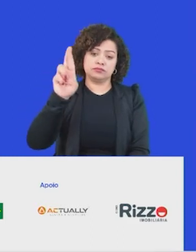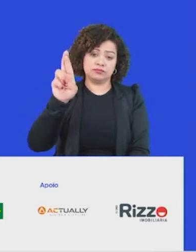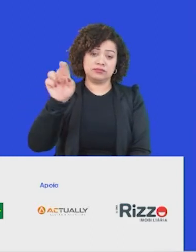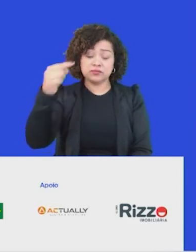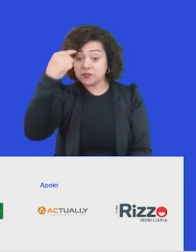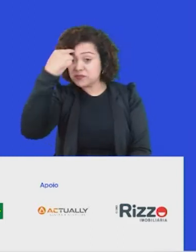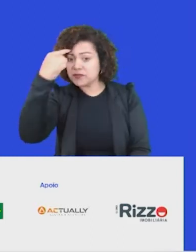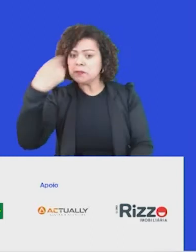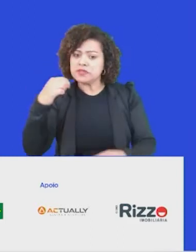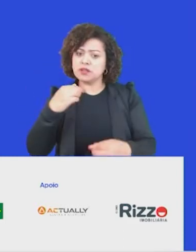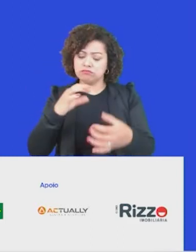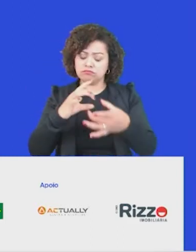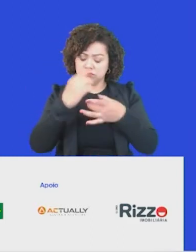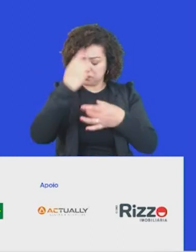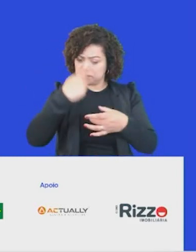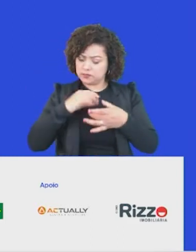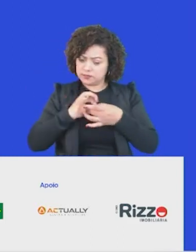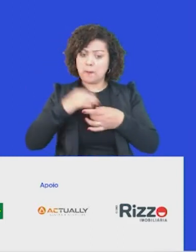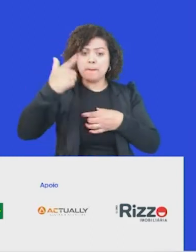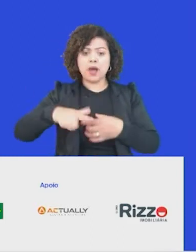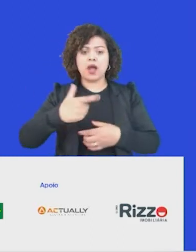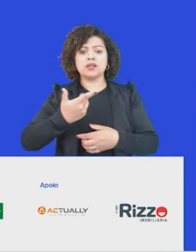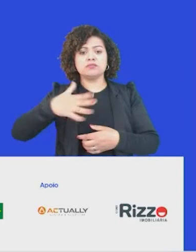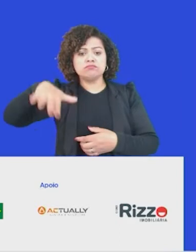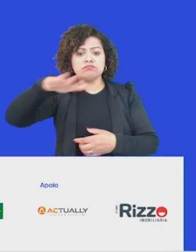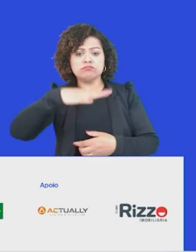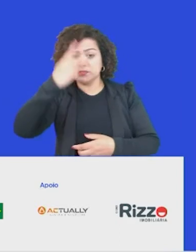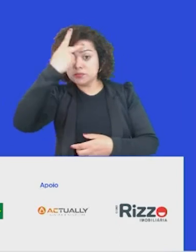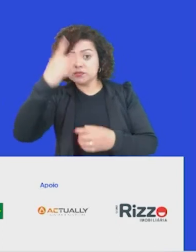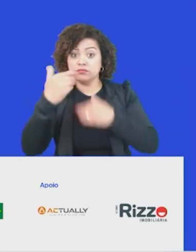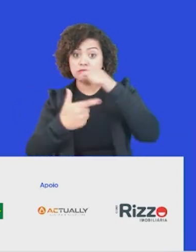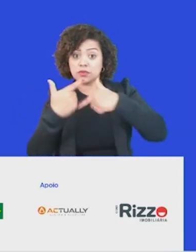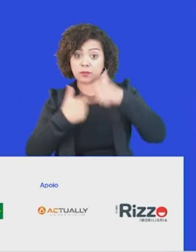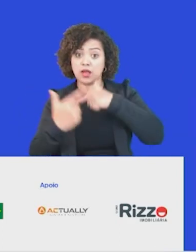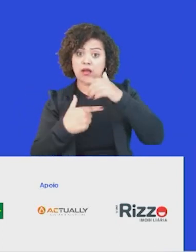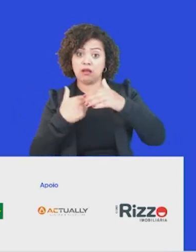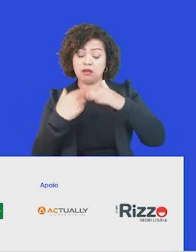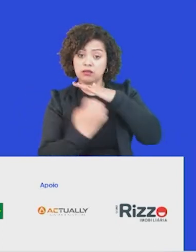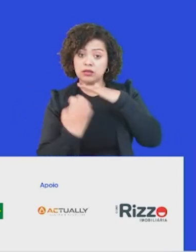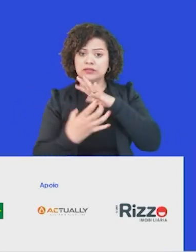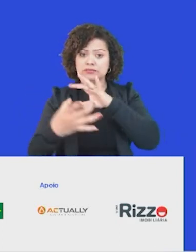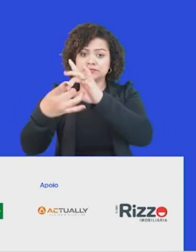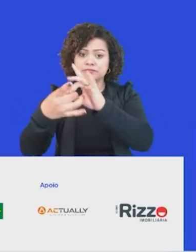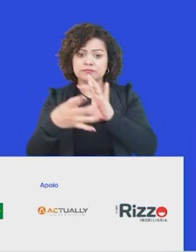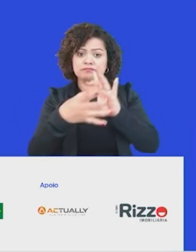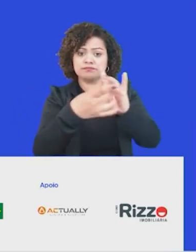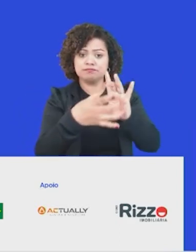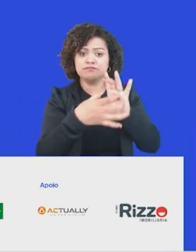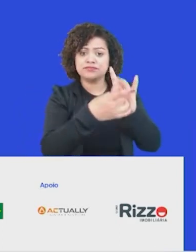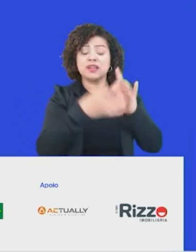inicialmente, com os colegas e com o sistema, é algo além de necessário, urgente.